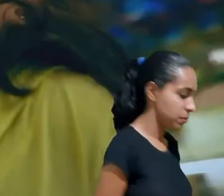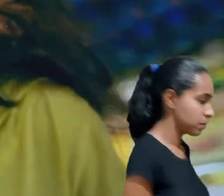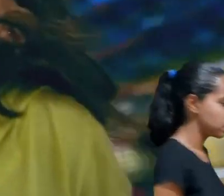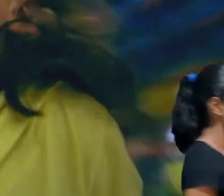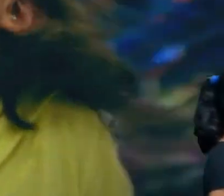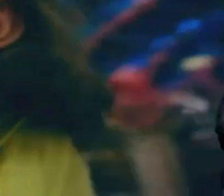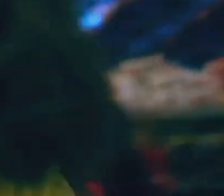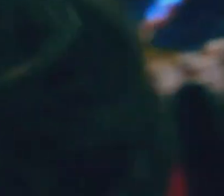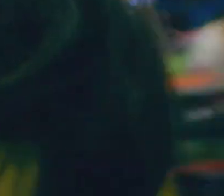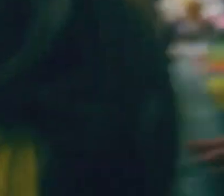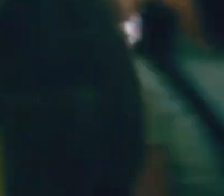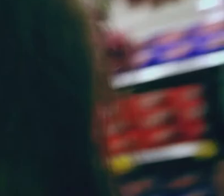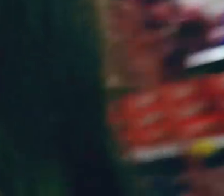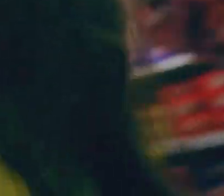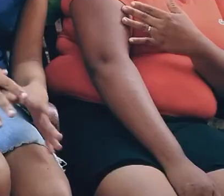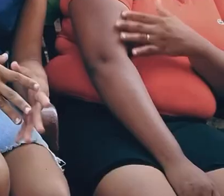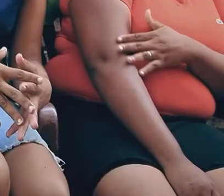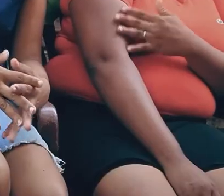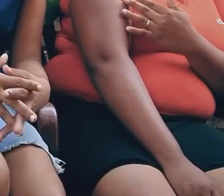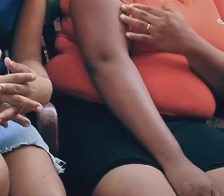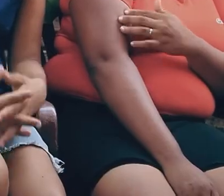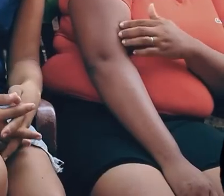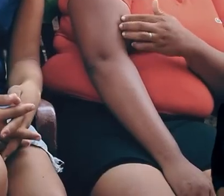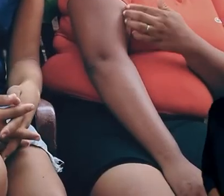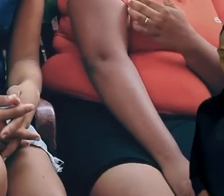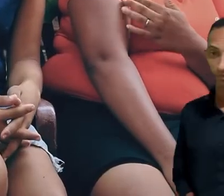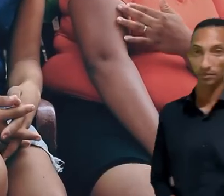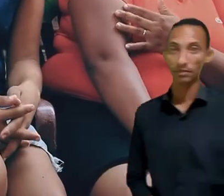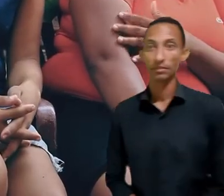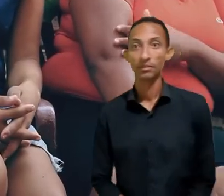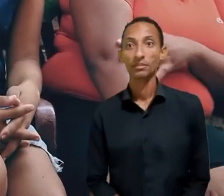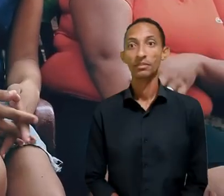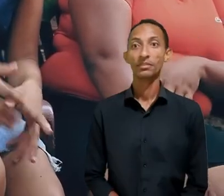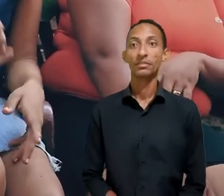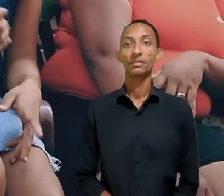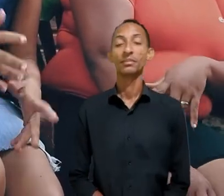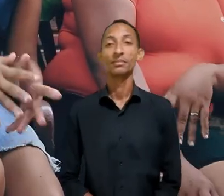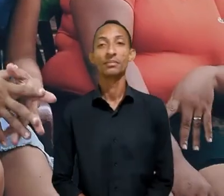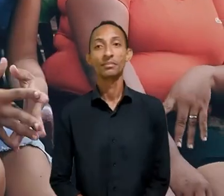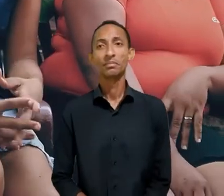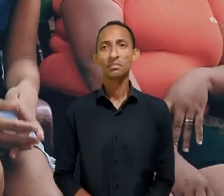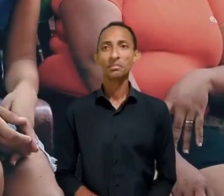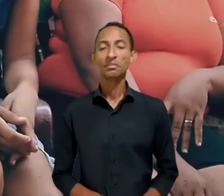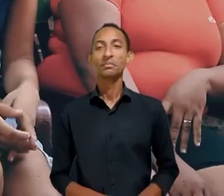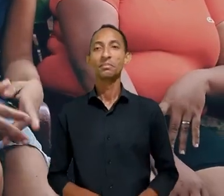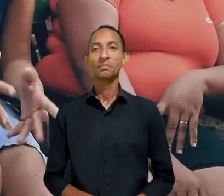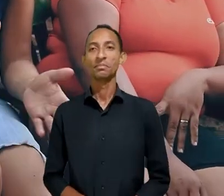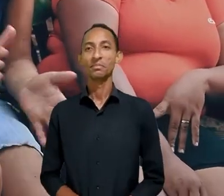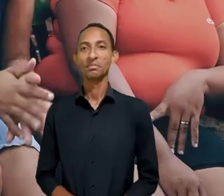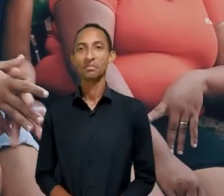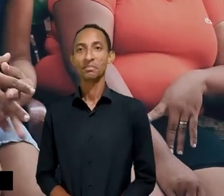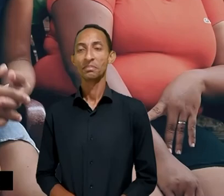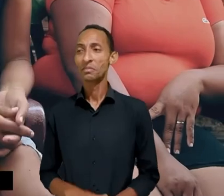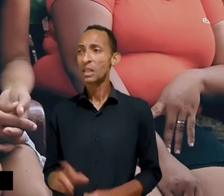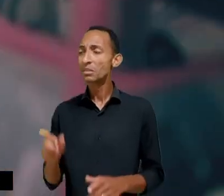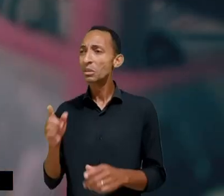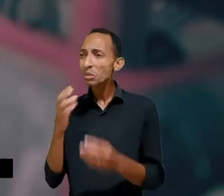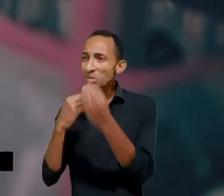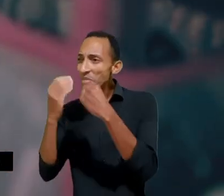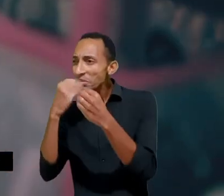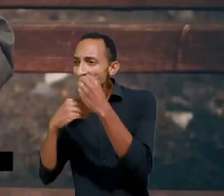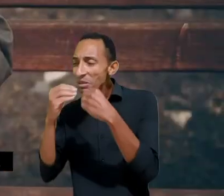como aquele menino da propaganda estava comendo mãe se fizesse mas ele não estava comendo mãe aí como é que eu vou explicar